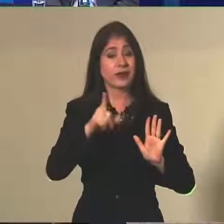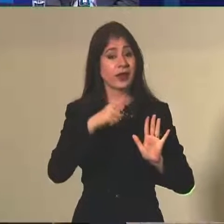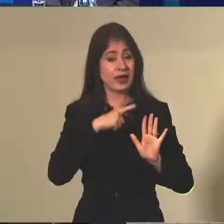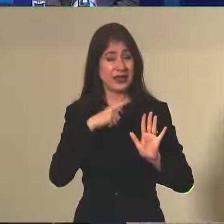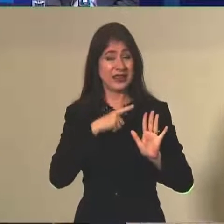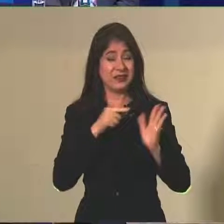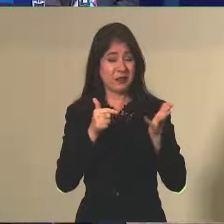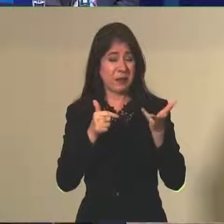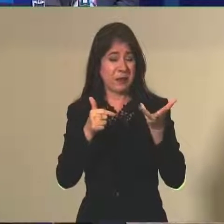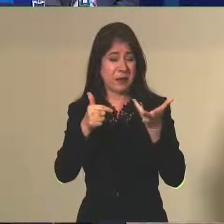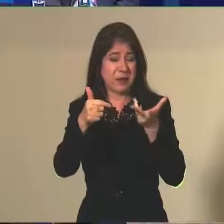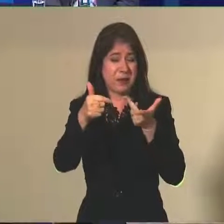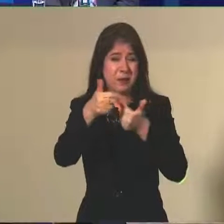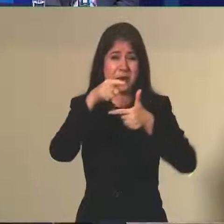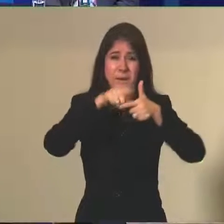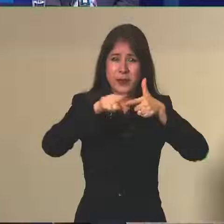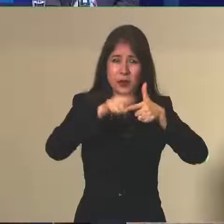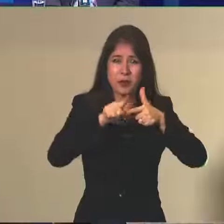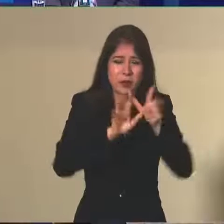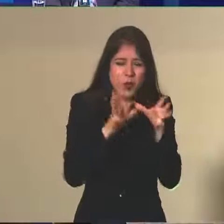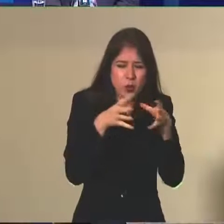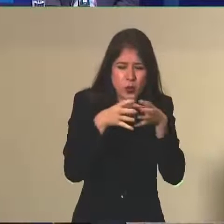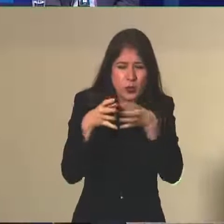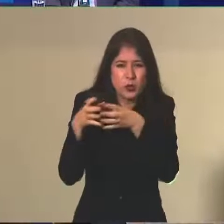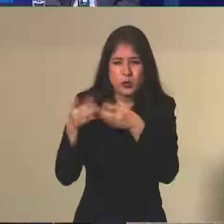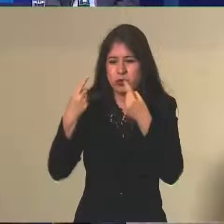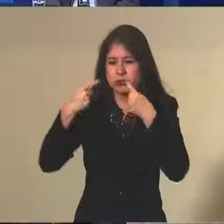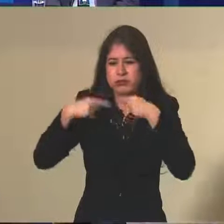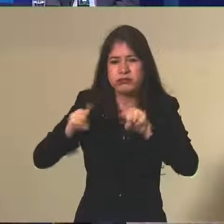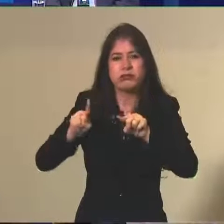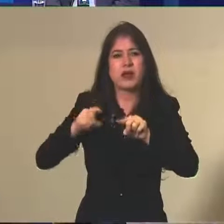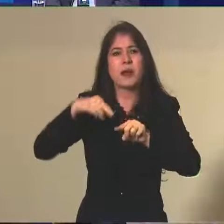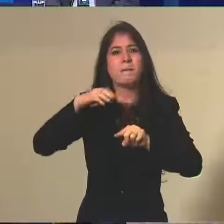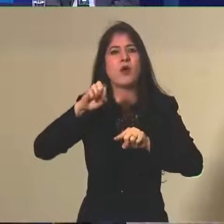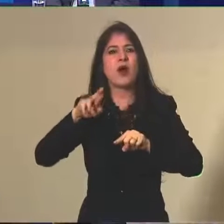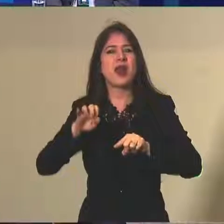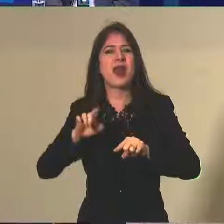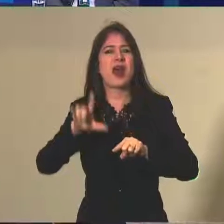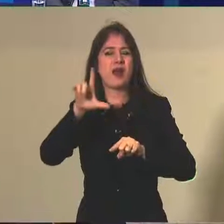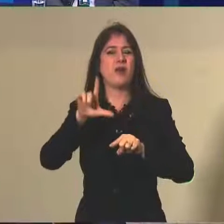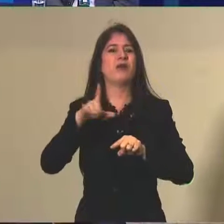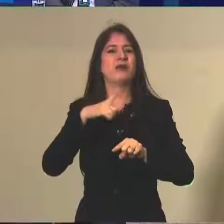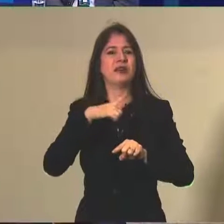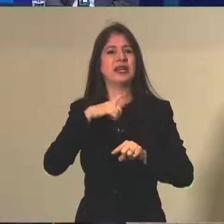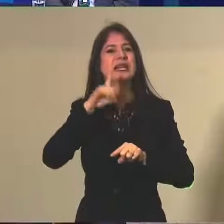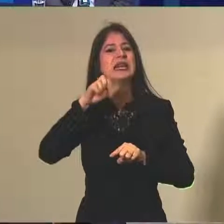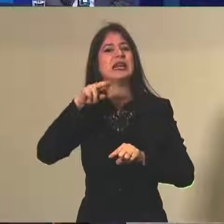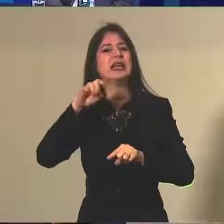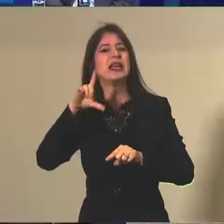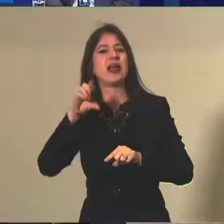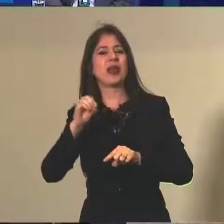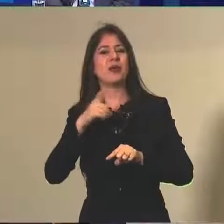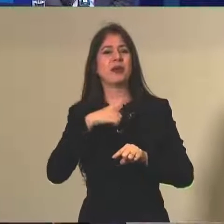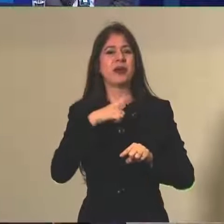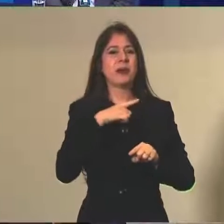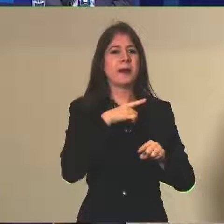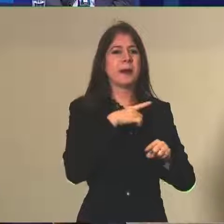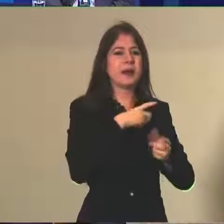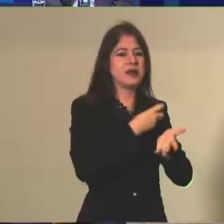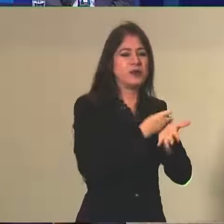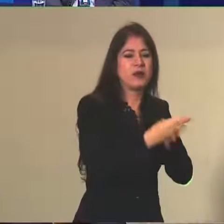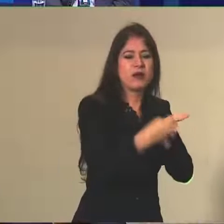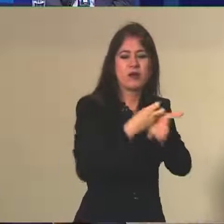série de problemas com a própria equipe que denunciou assédio moral do ex-presidente Danilo, demissões